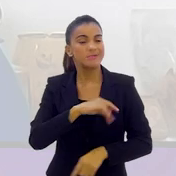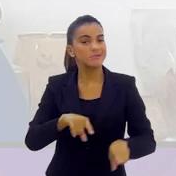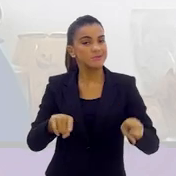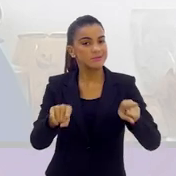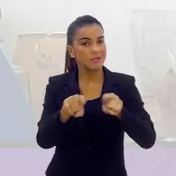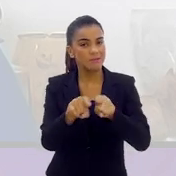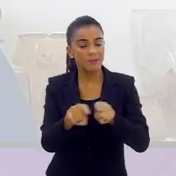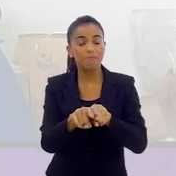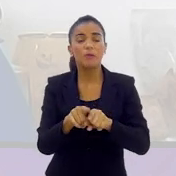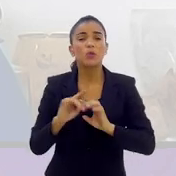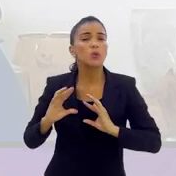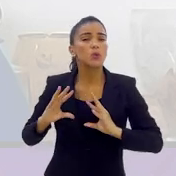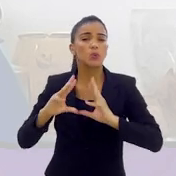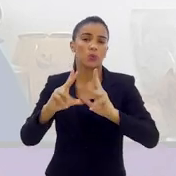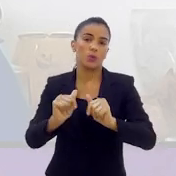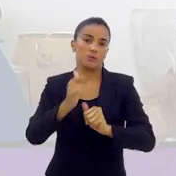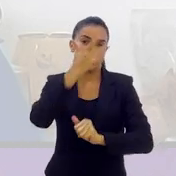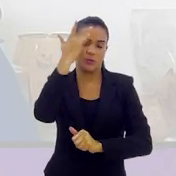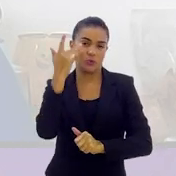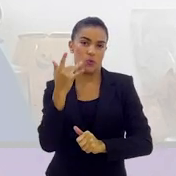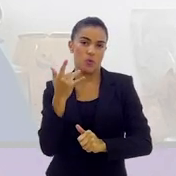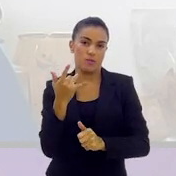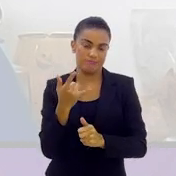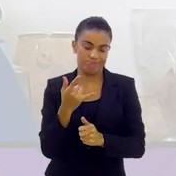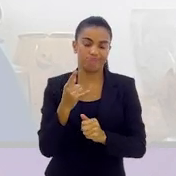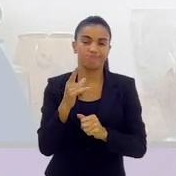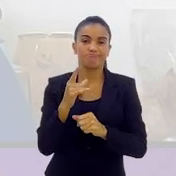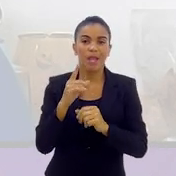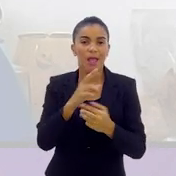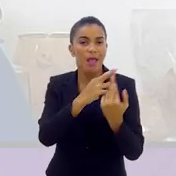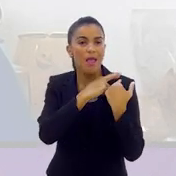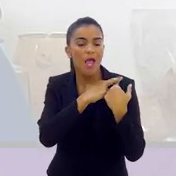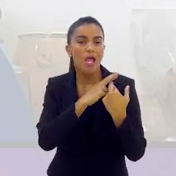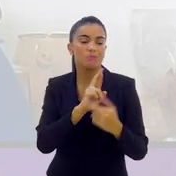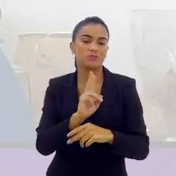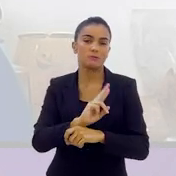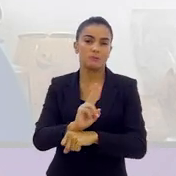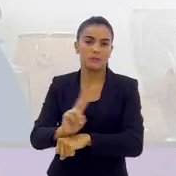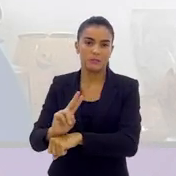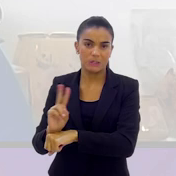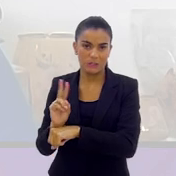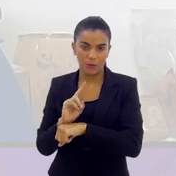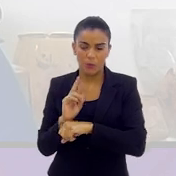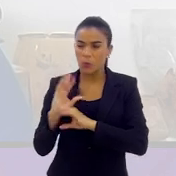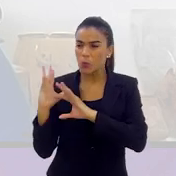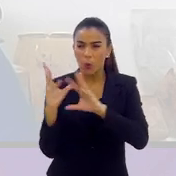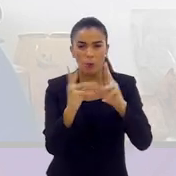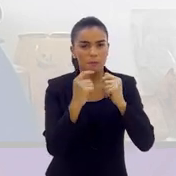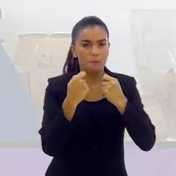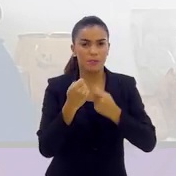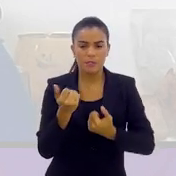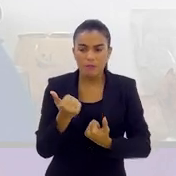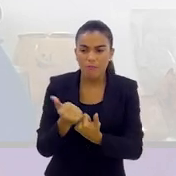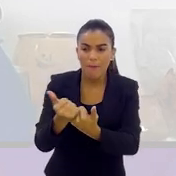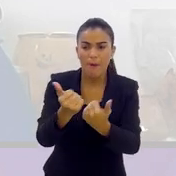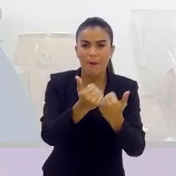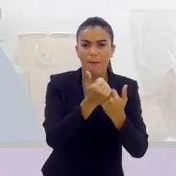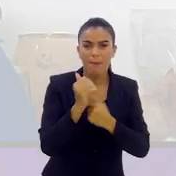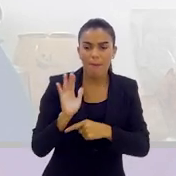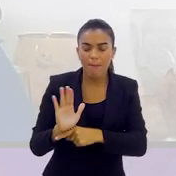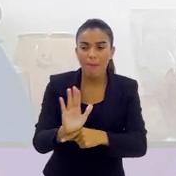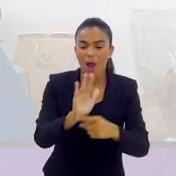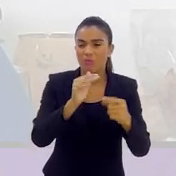e todos que fazem parte dessa questão de segurança. Eu acho que é fundamental. Isso todo mundo tem que colaborar. E não